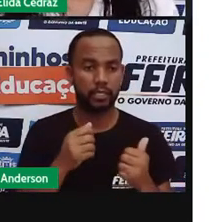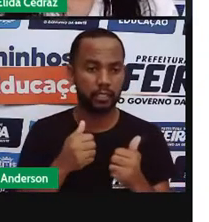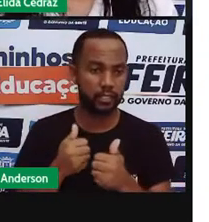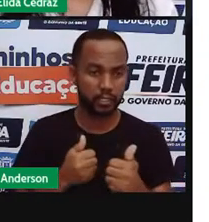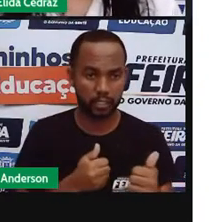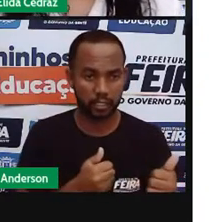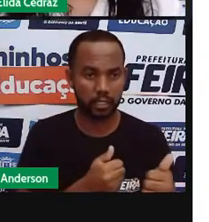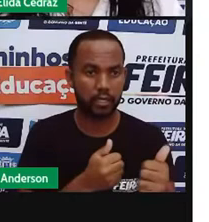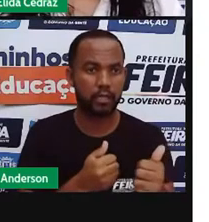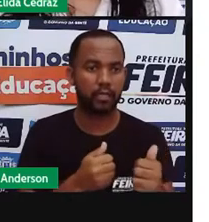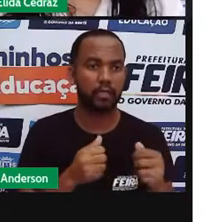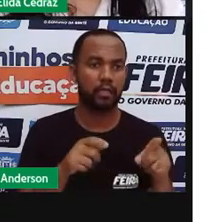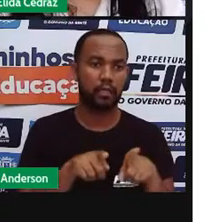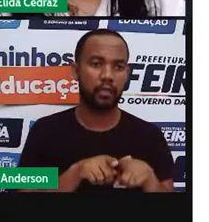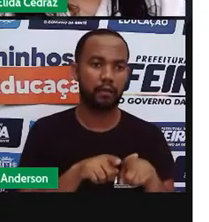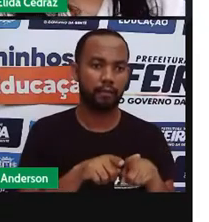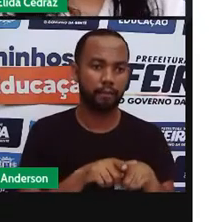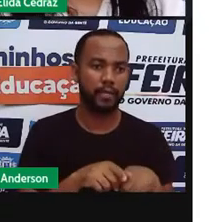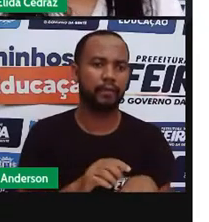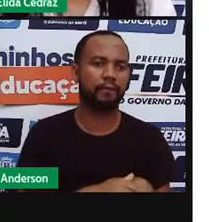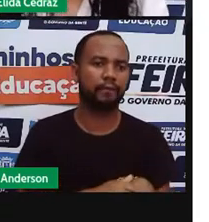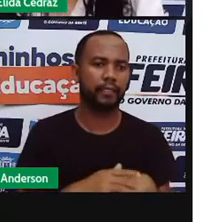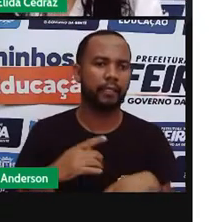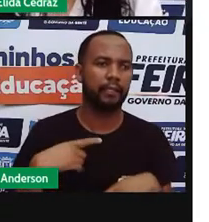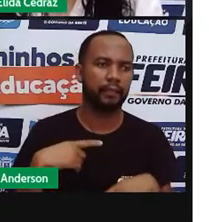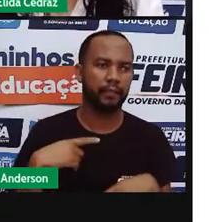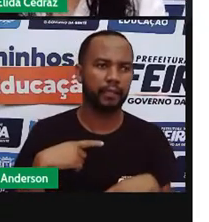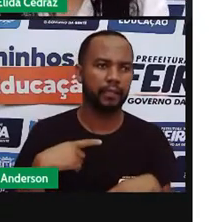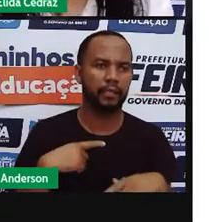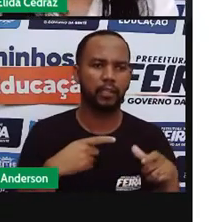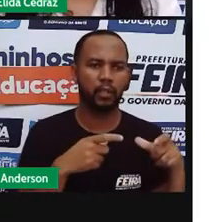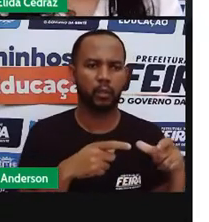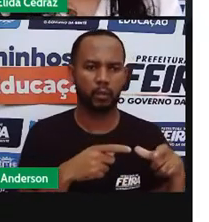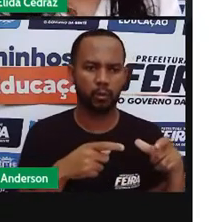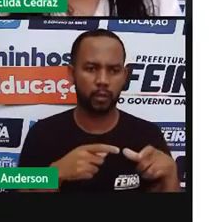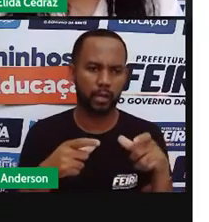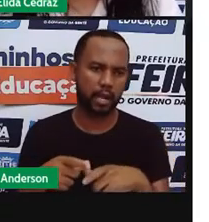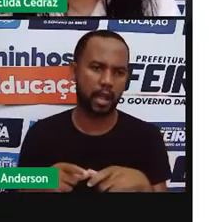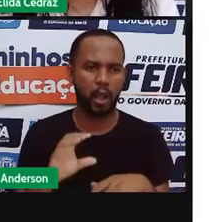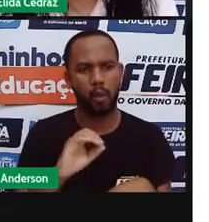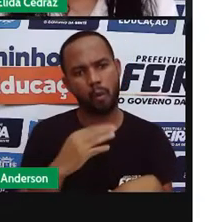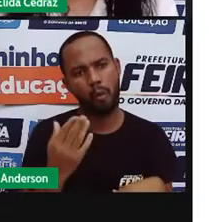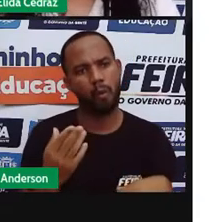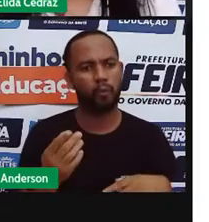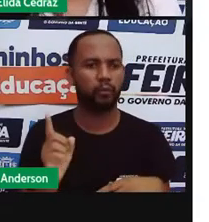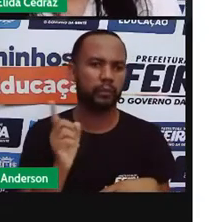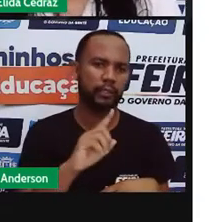comportar, como estar em determinado local ou veículo.